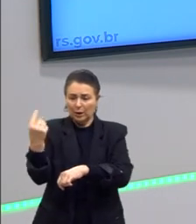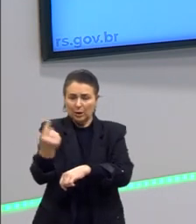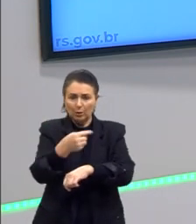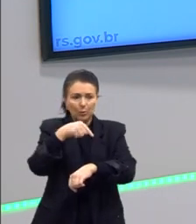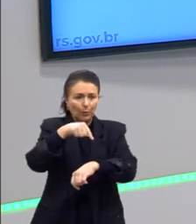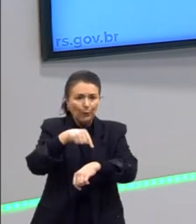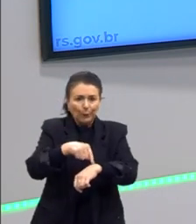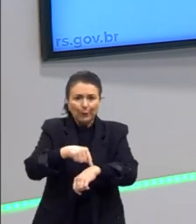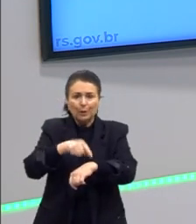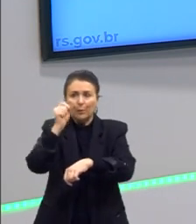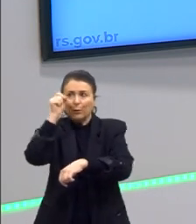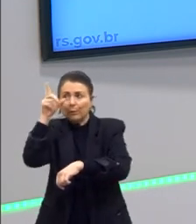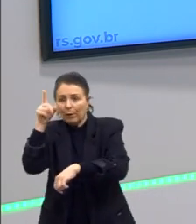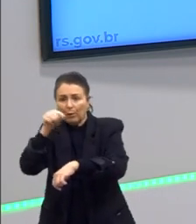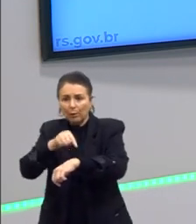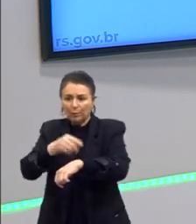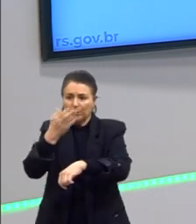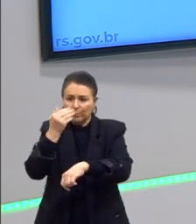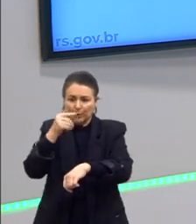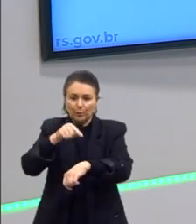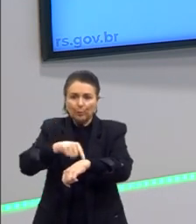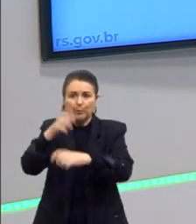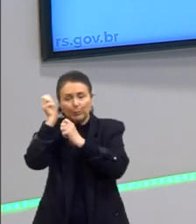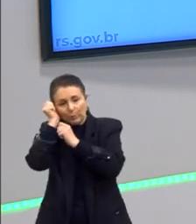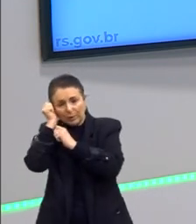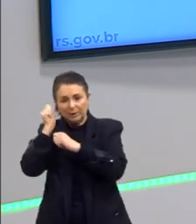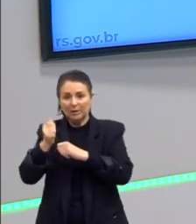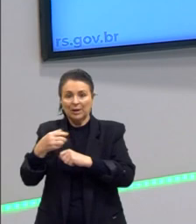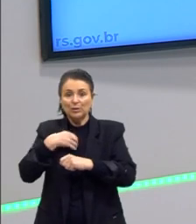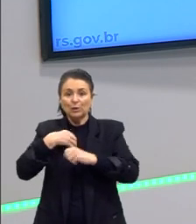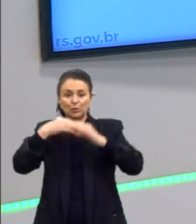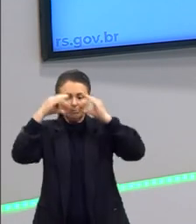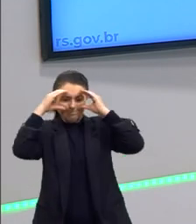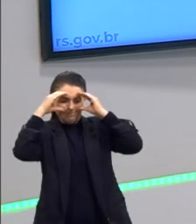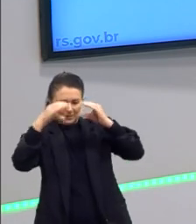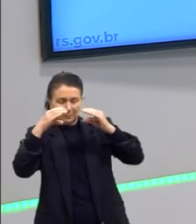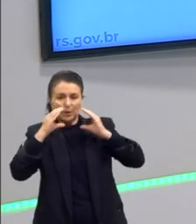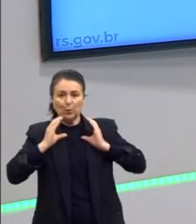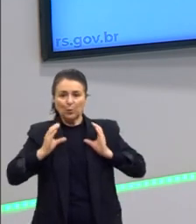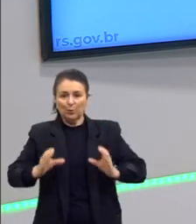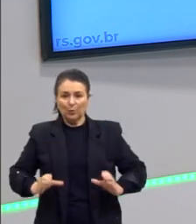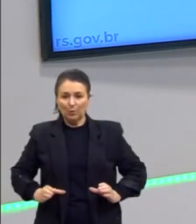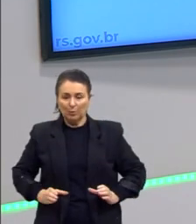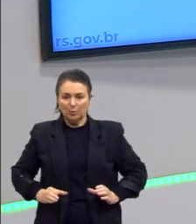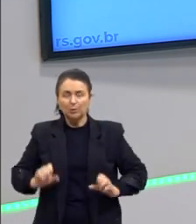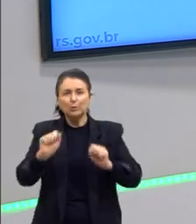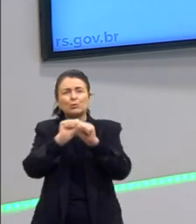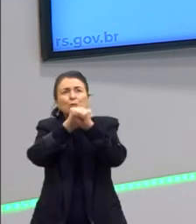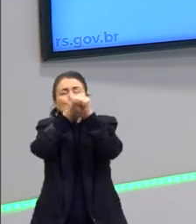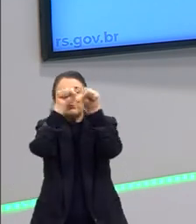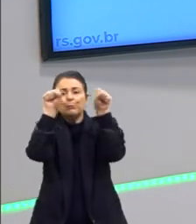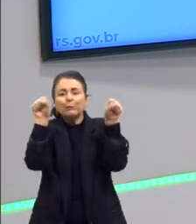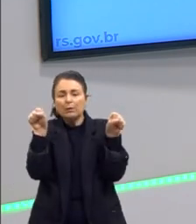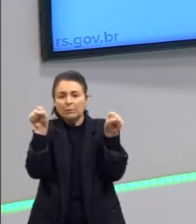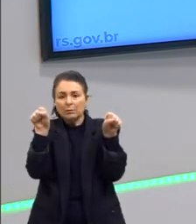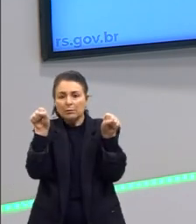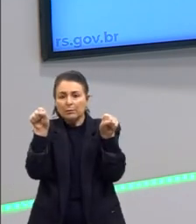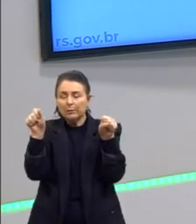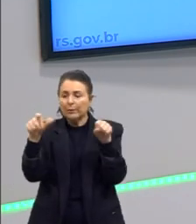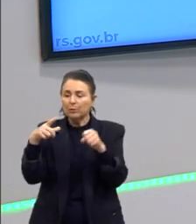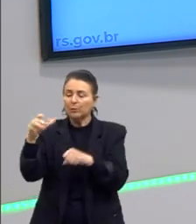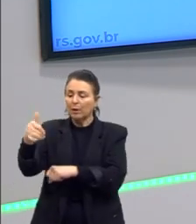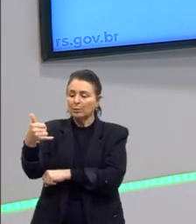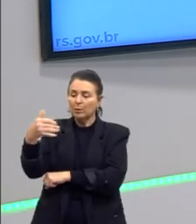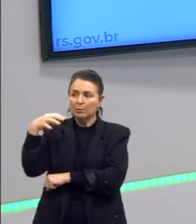para isso, ora para etc e É uma forma de nos disciplinarmos. Olha, pela manhã, quantas vezes desperta o